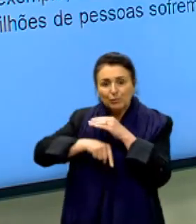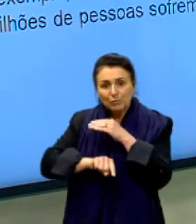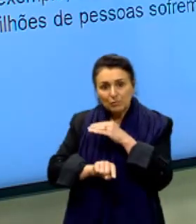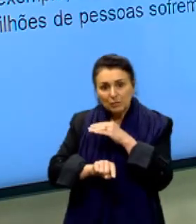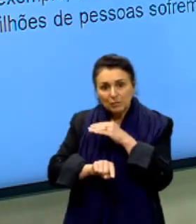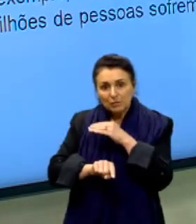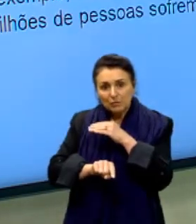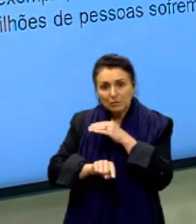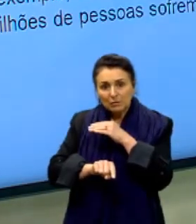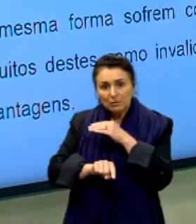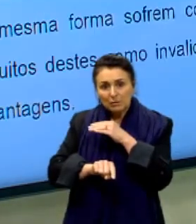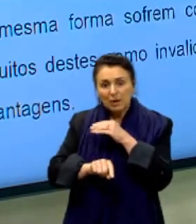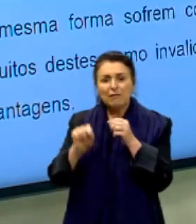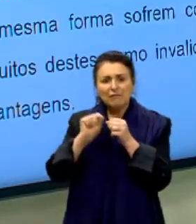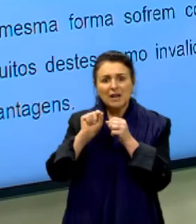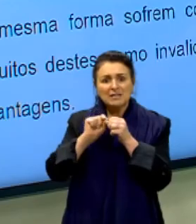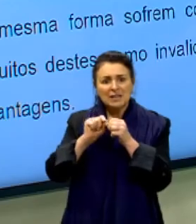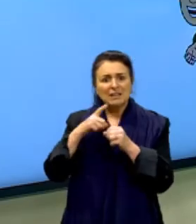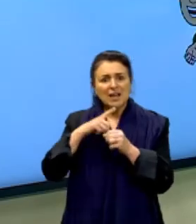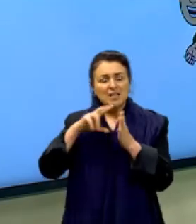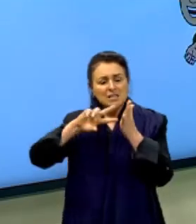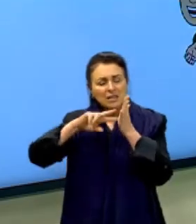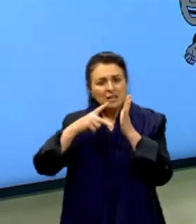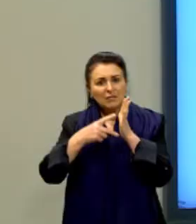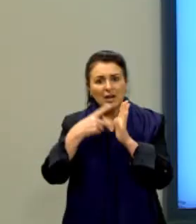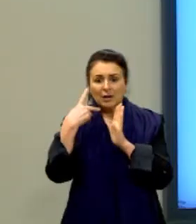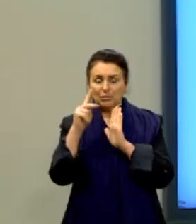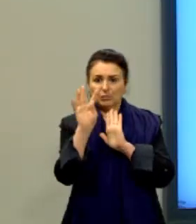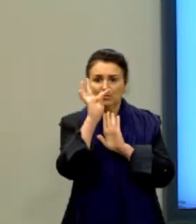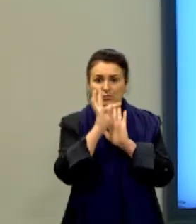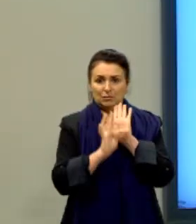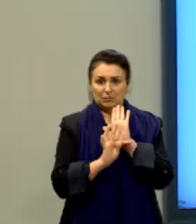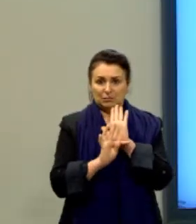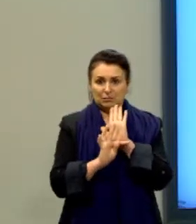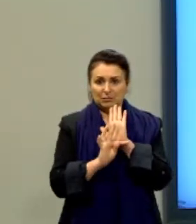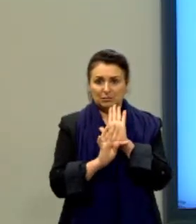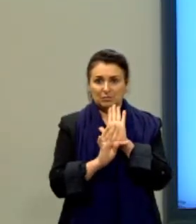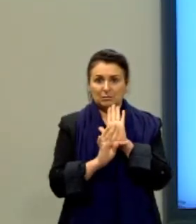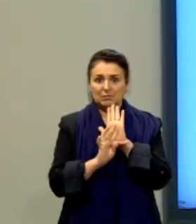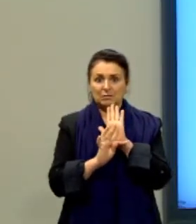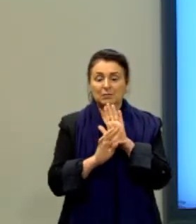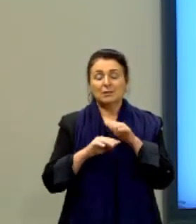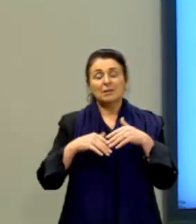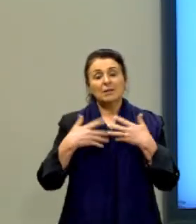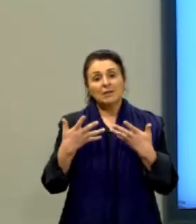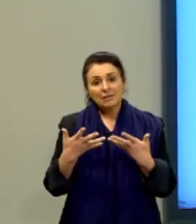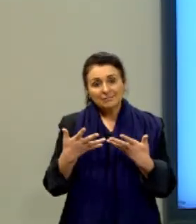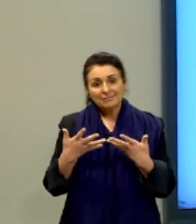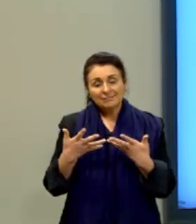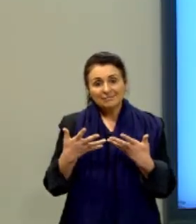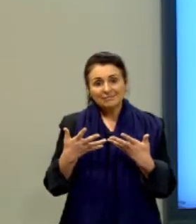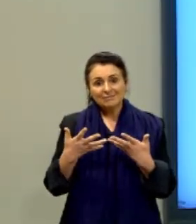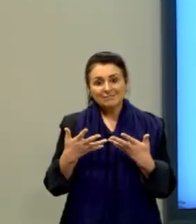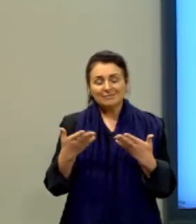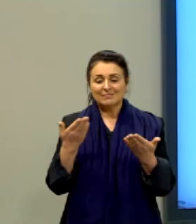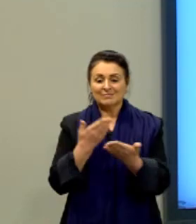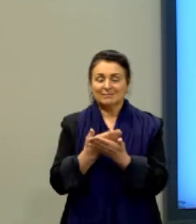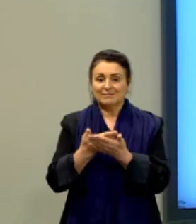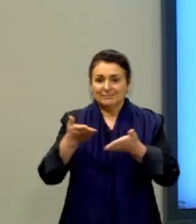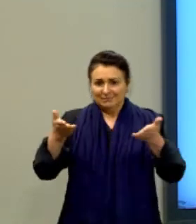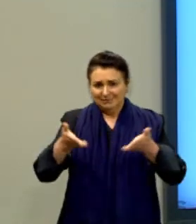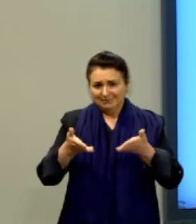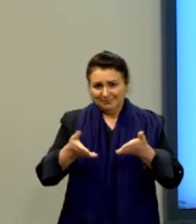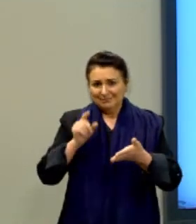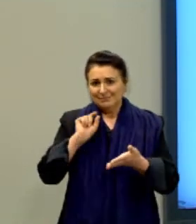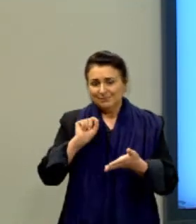tornem ele produtivo, tá legal, gente? E mãos à obra, gente. O que fica da aula de hoje é